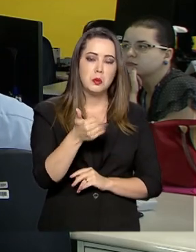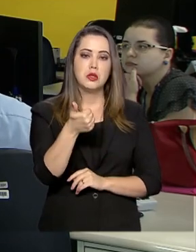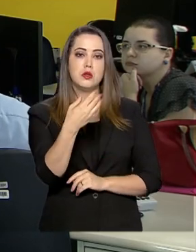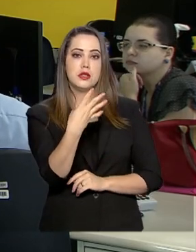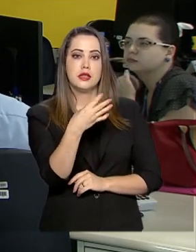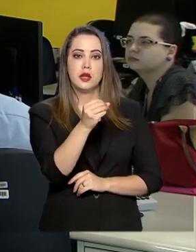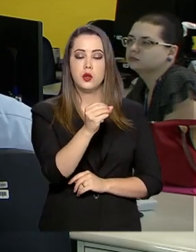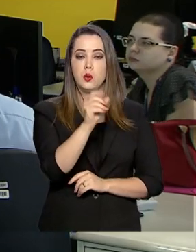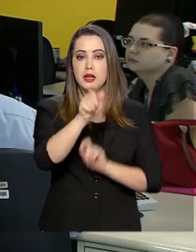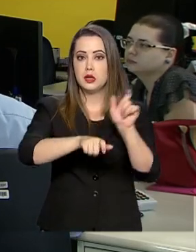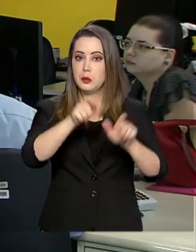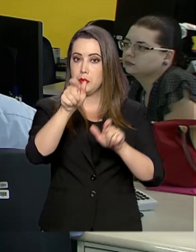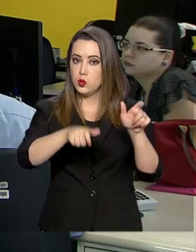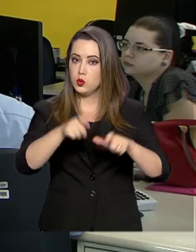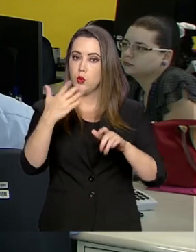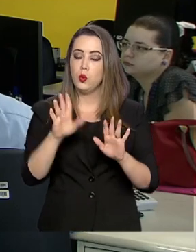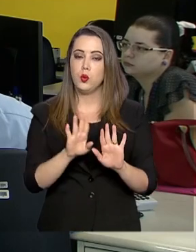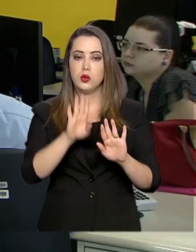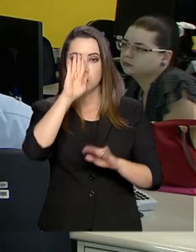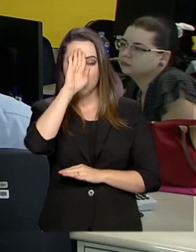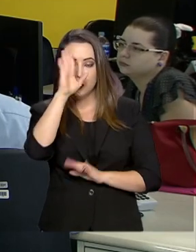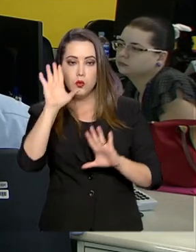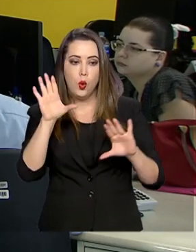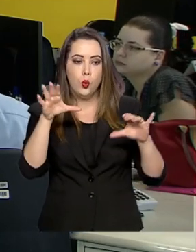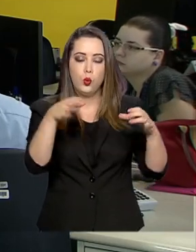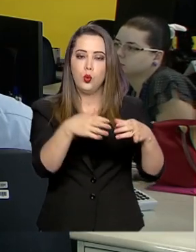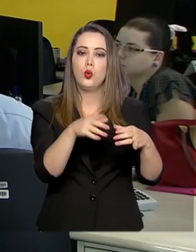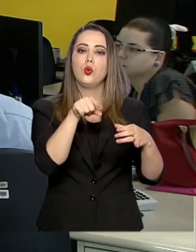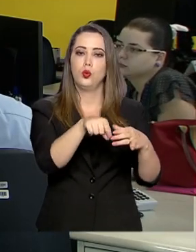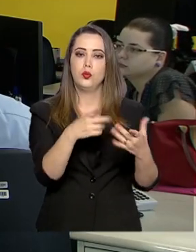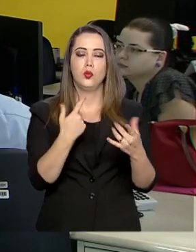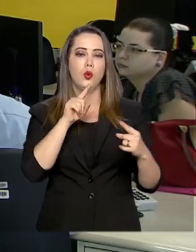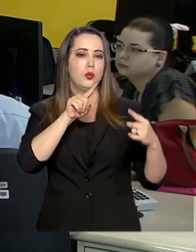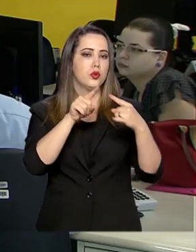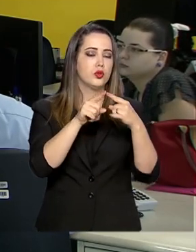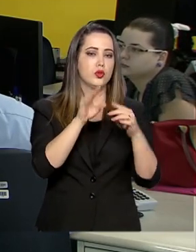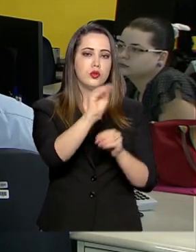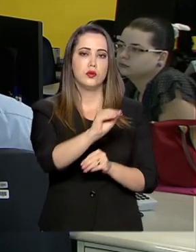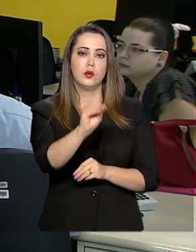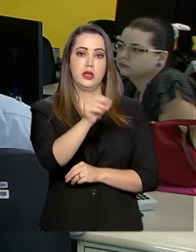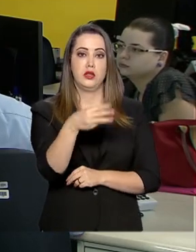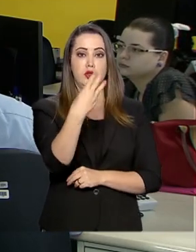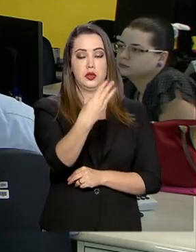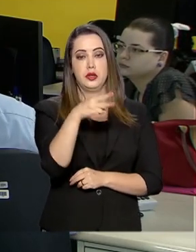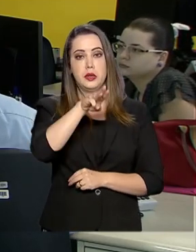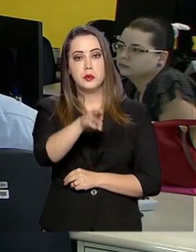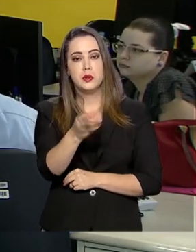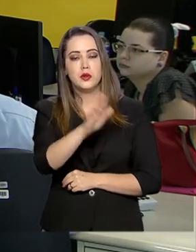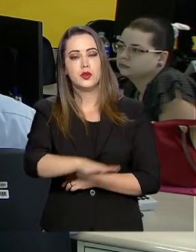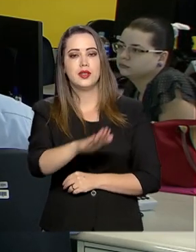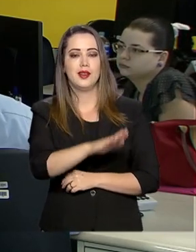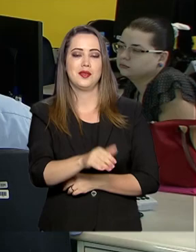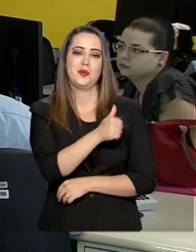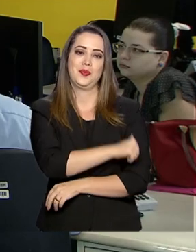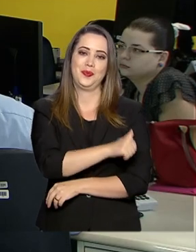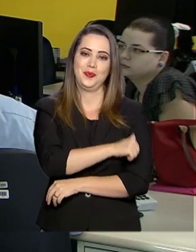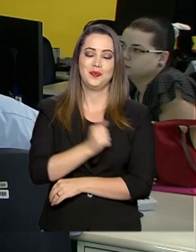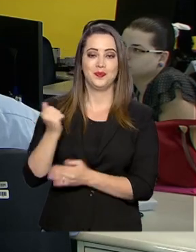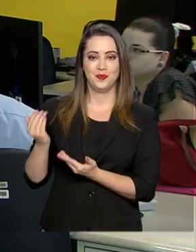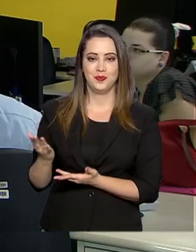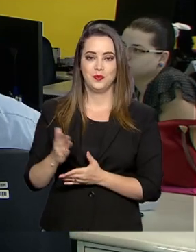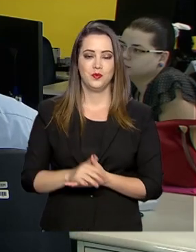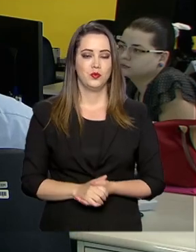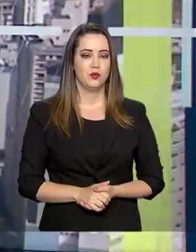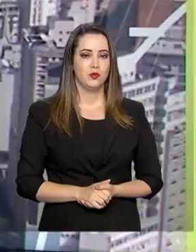pessoas do público prioritário. A meta do governo é atender 3 milhões de crianças. Do Rio de Janeiro, Tiago Pimenta